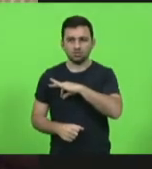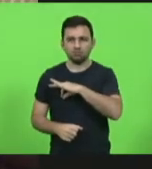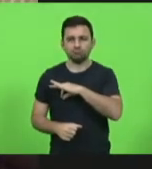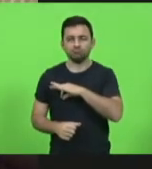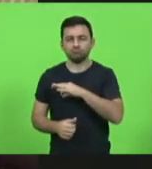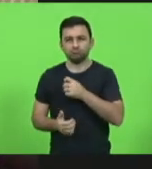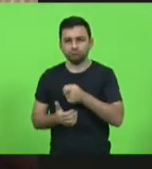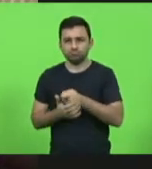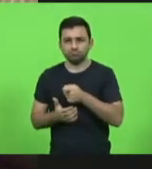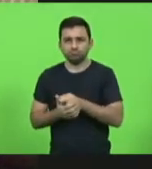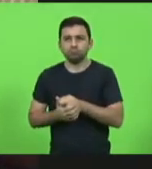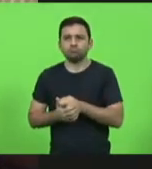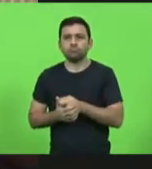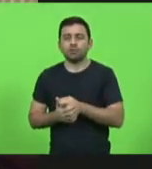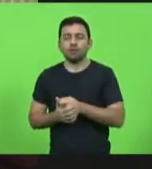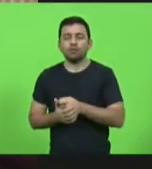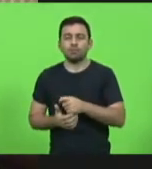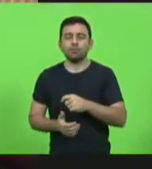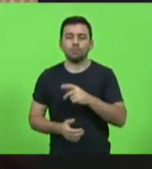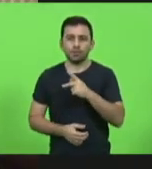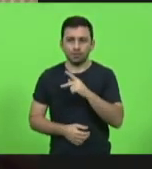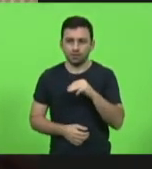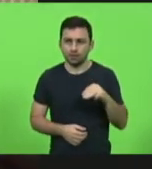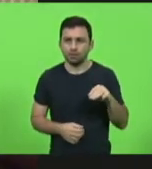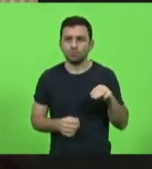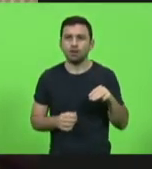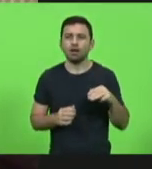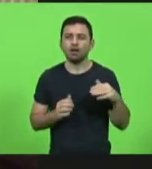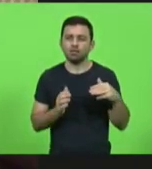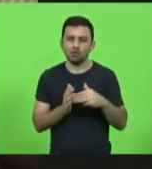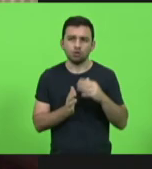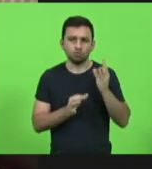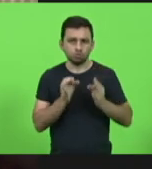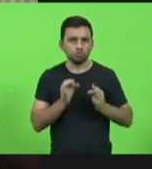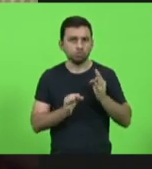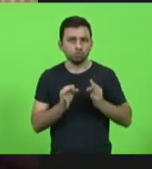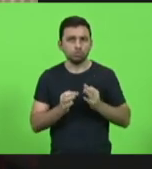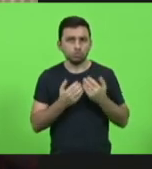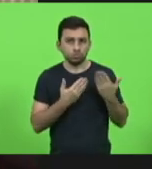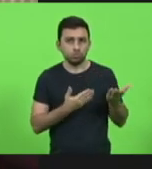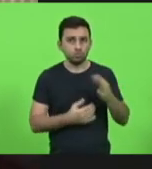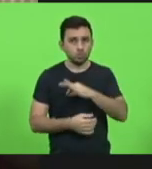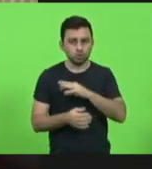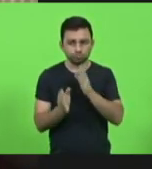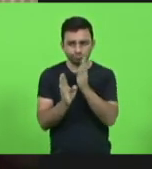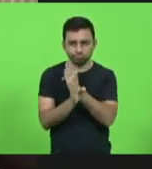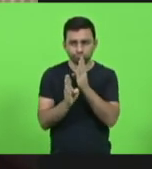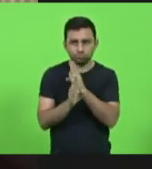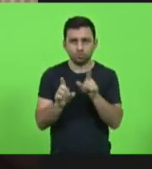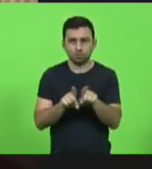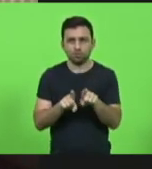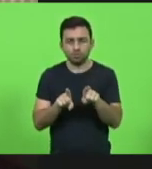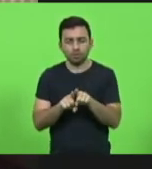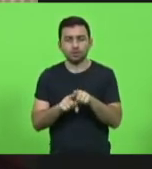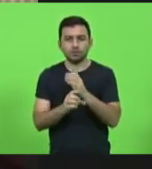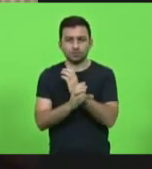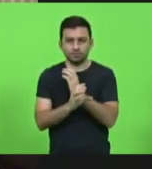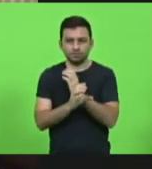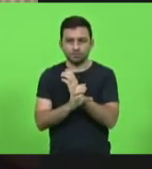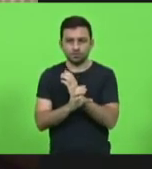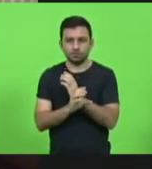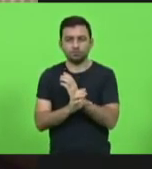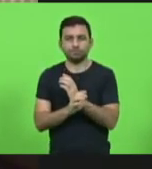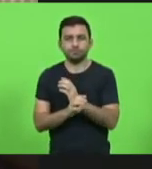pela polícia militar, passando pela judiciária, que é a polícia investigativa da polícia civil, indo